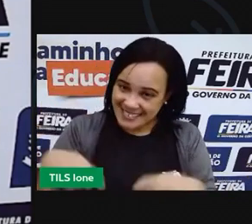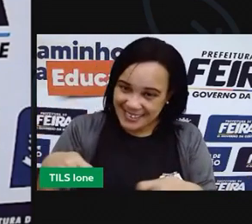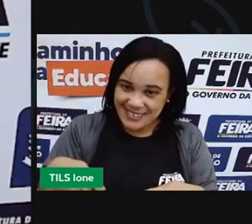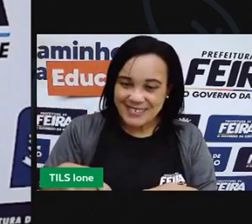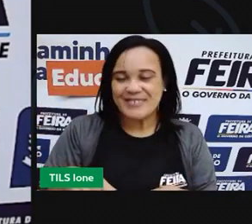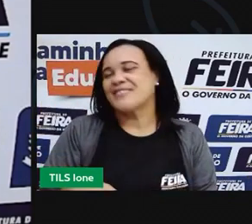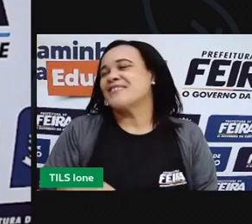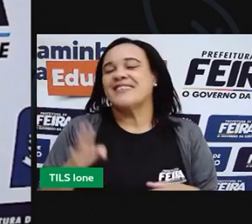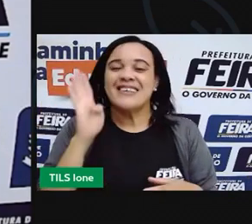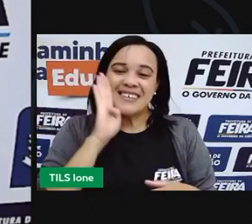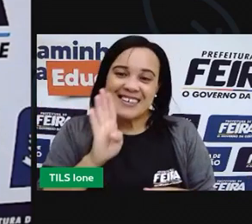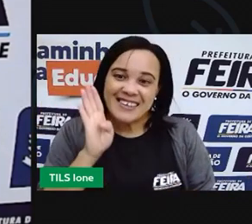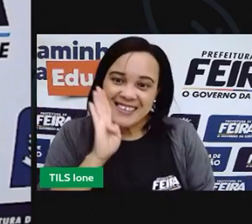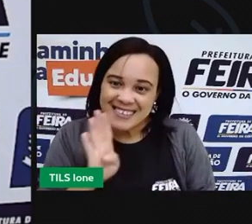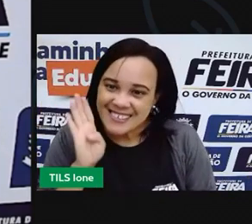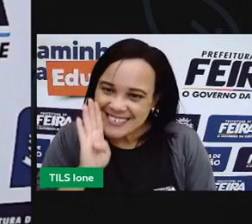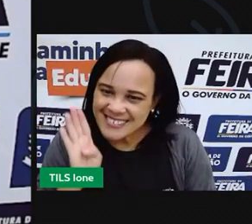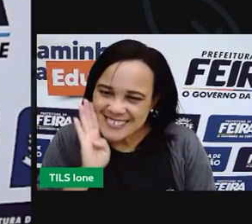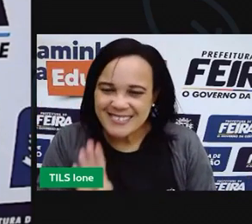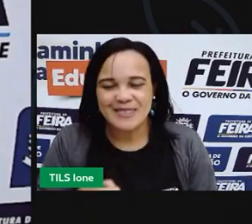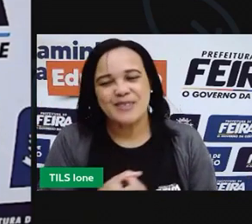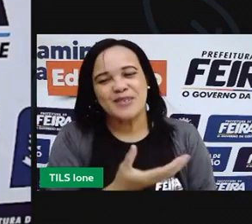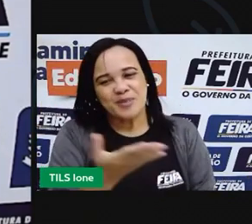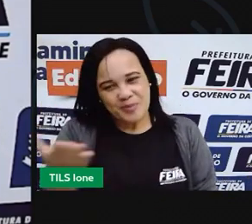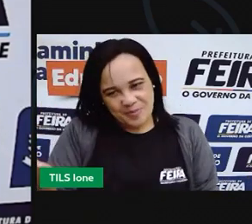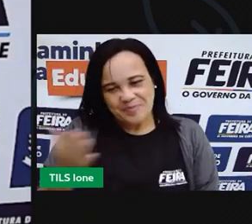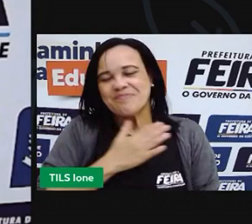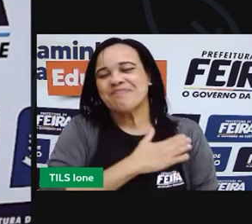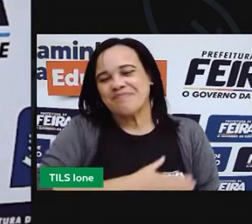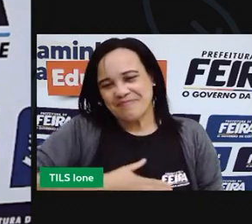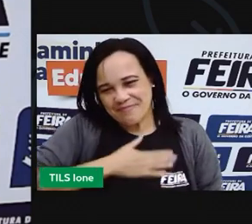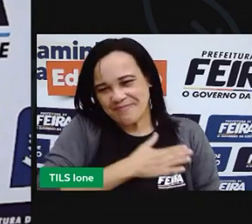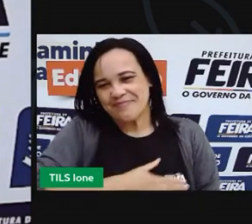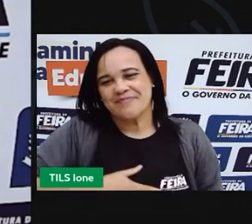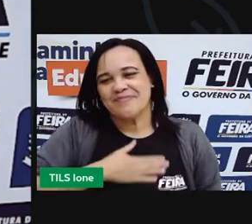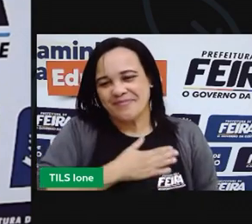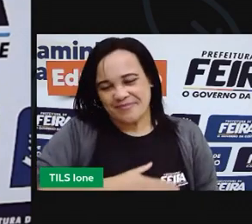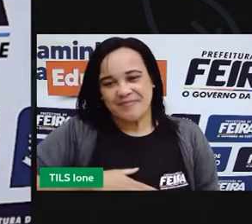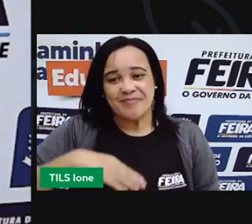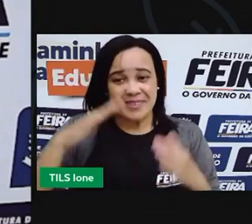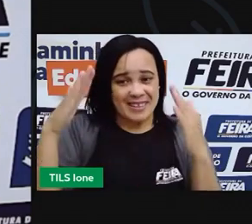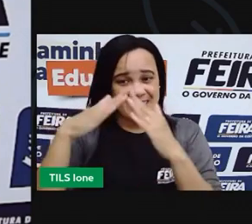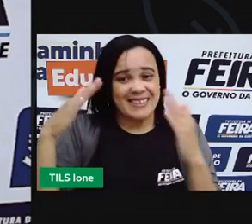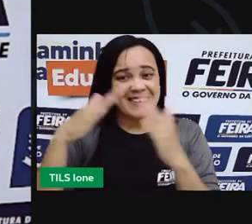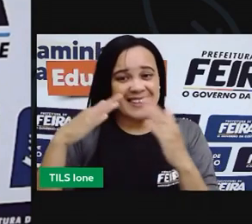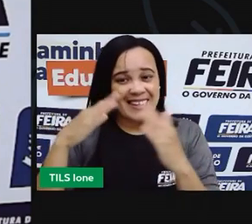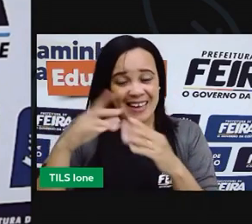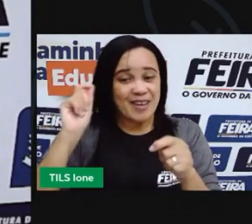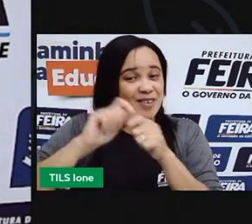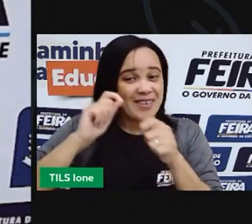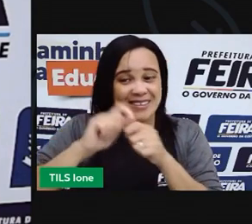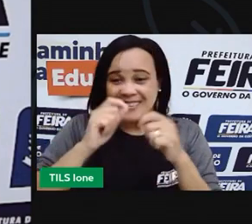como foi divertido? Tenho certeza que você vai conseguir reproduzir isso aí na sua casa.